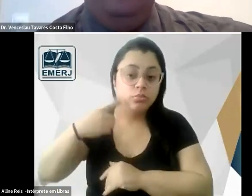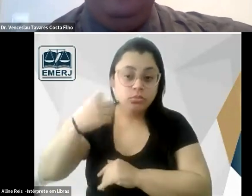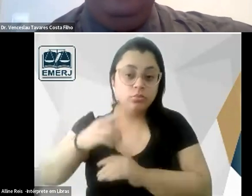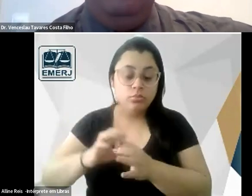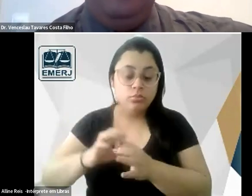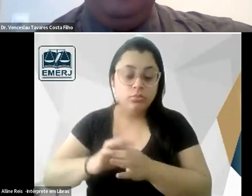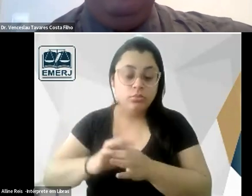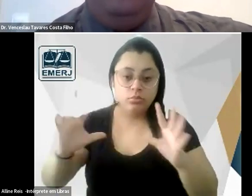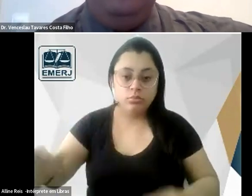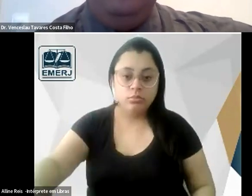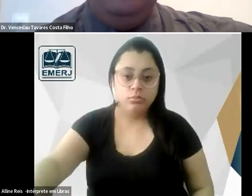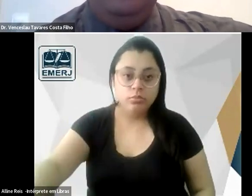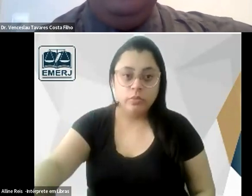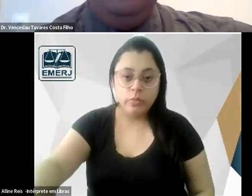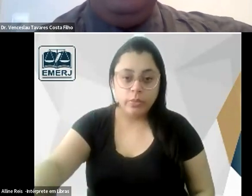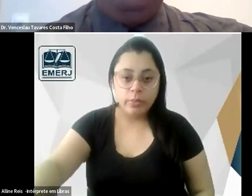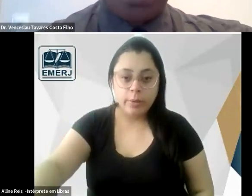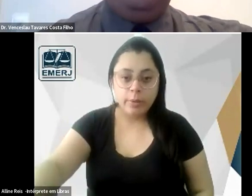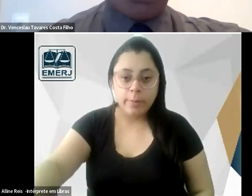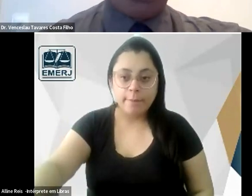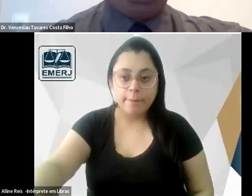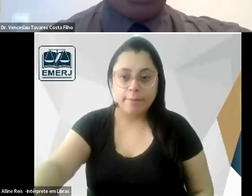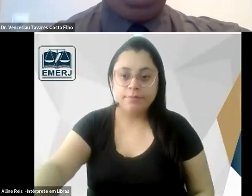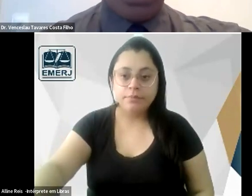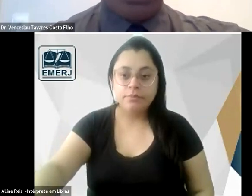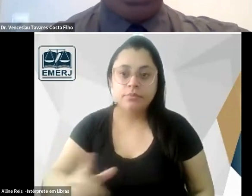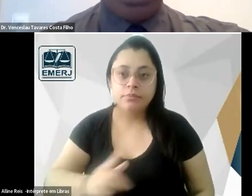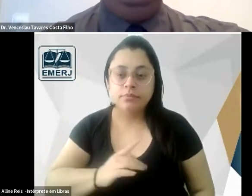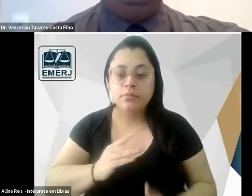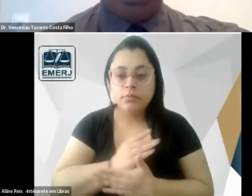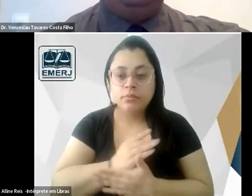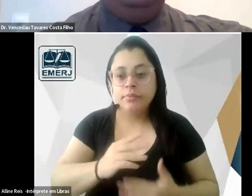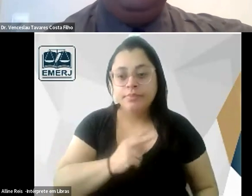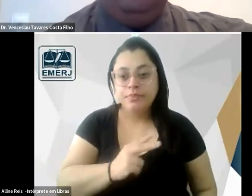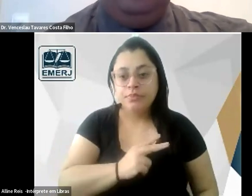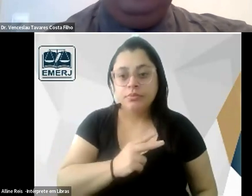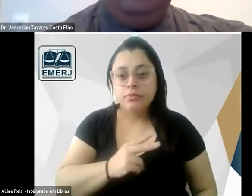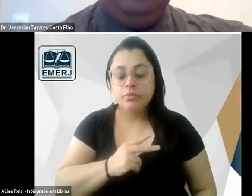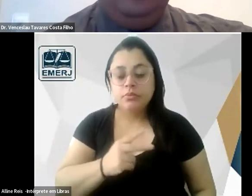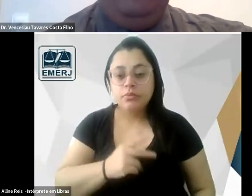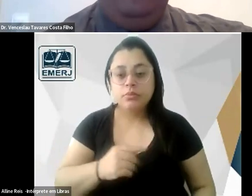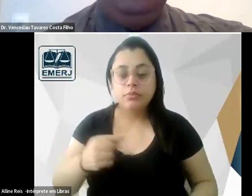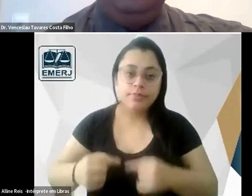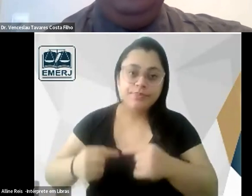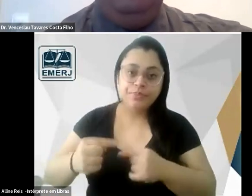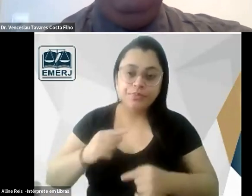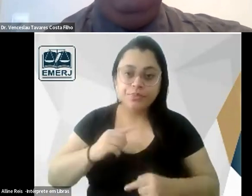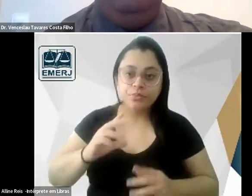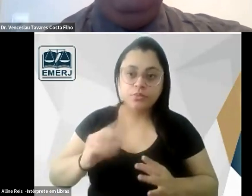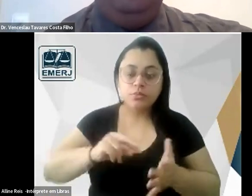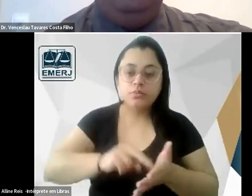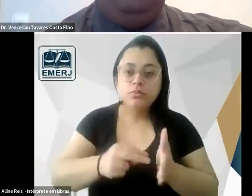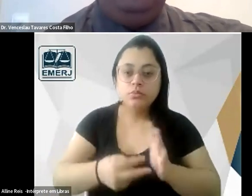partido liberal e aí com as particularidades e as contradições do que significa ser